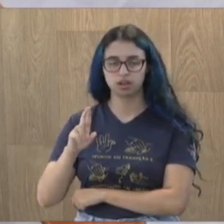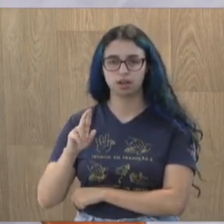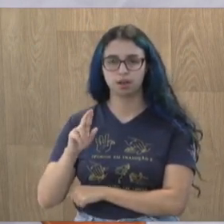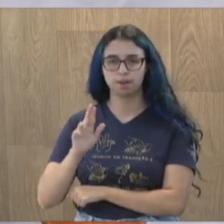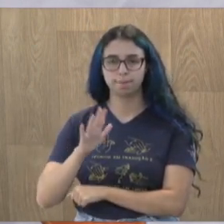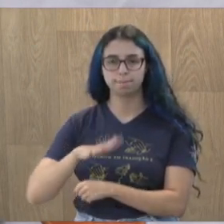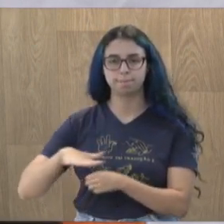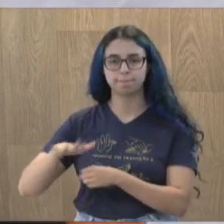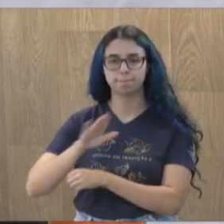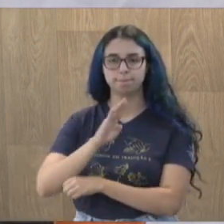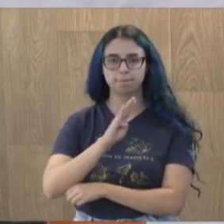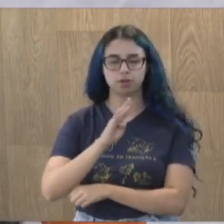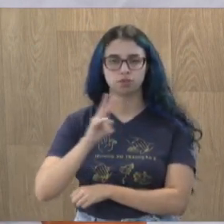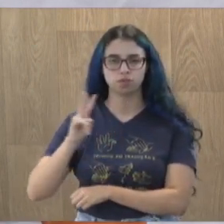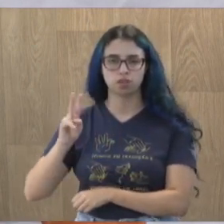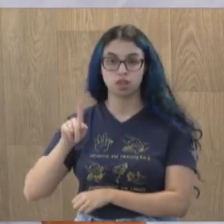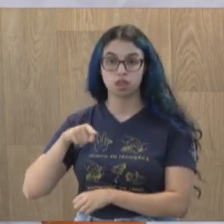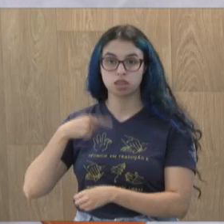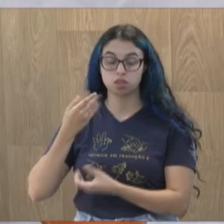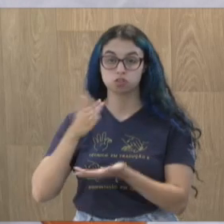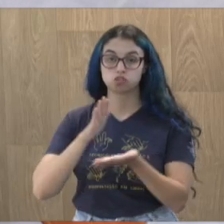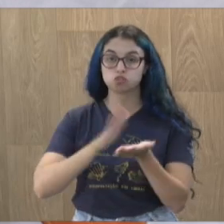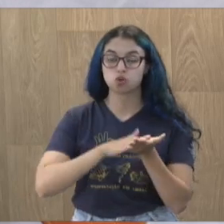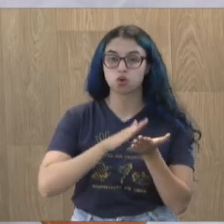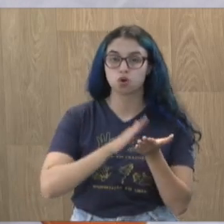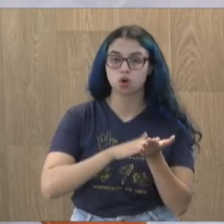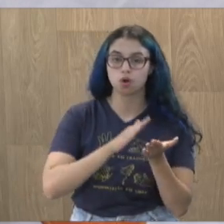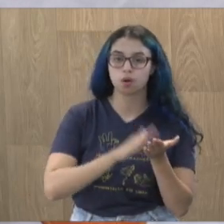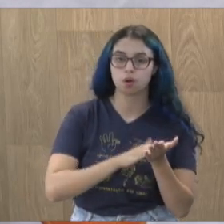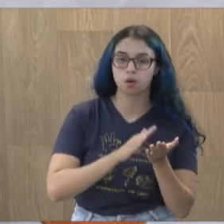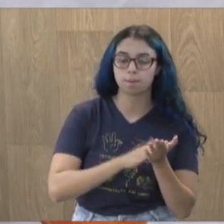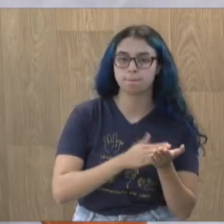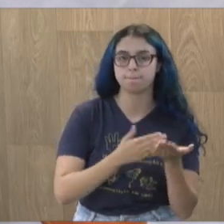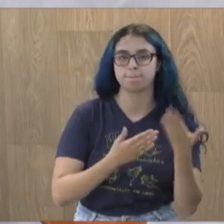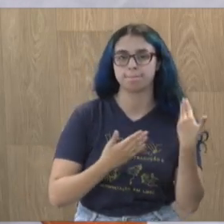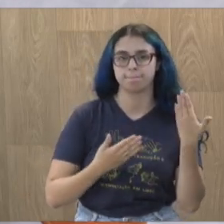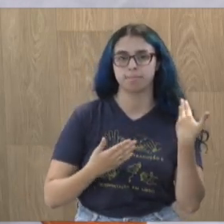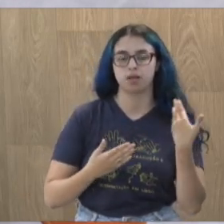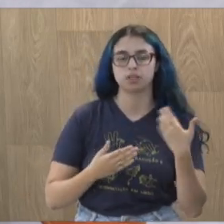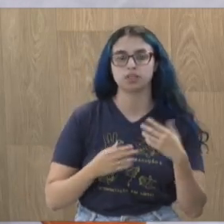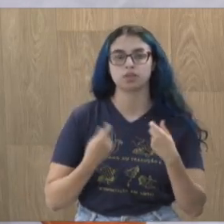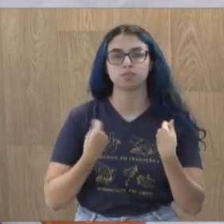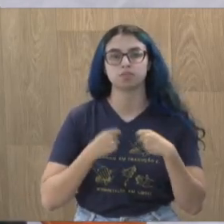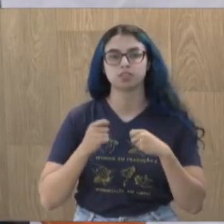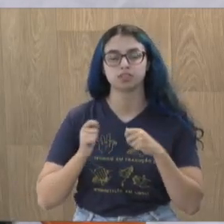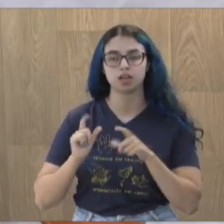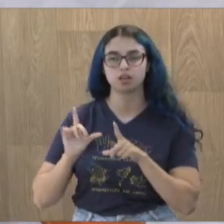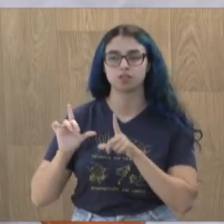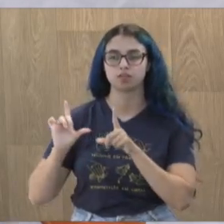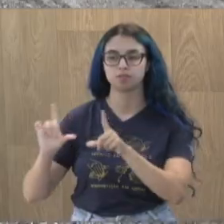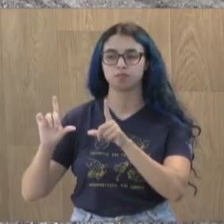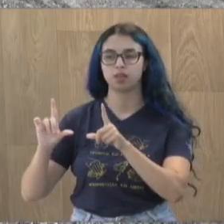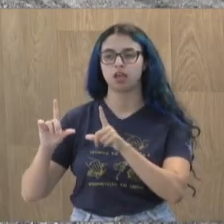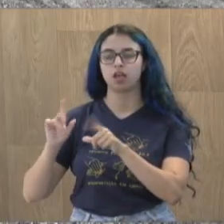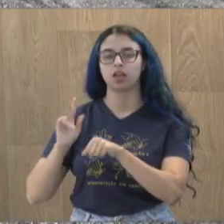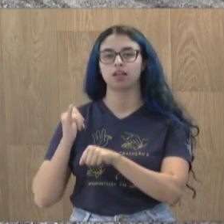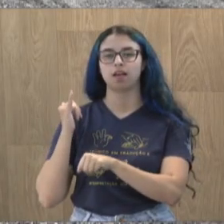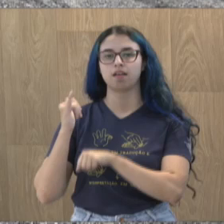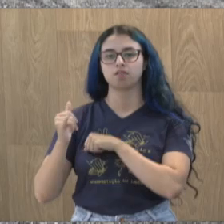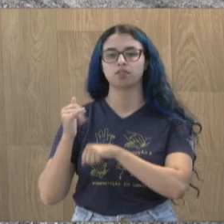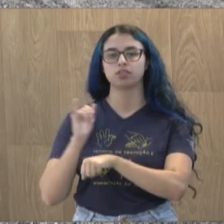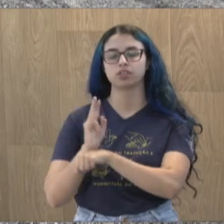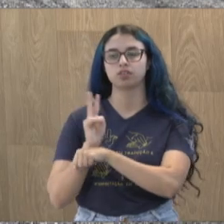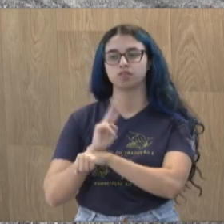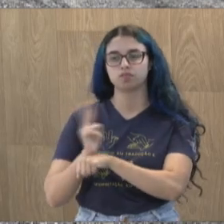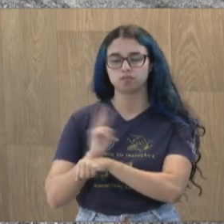presidente, há dois, três meses atrás, que fosse feita esse retor de velocidade e também a pintura estratigráfica. Dorel tem